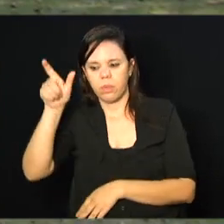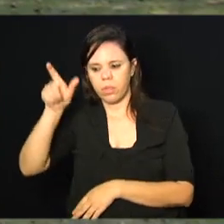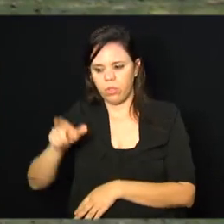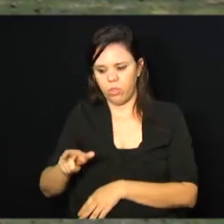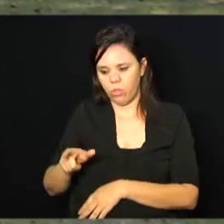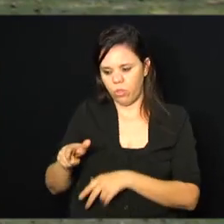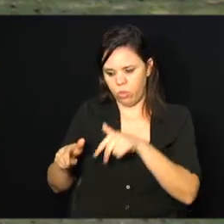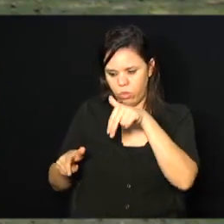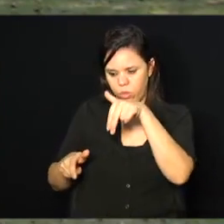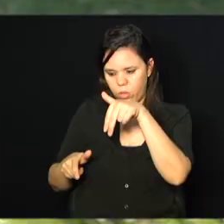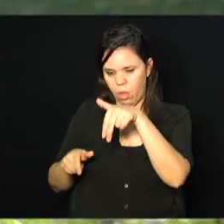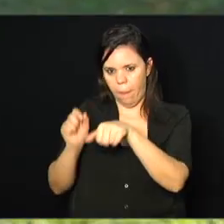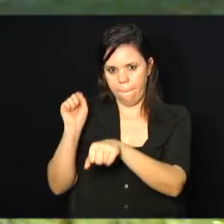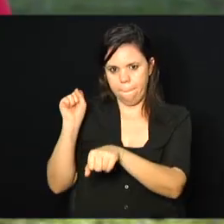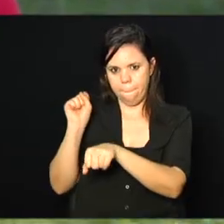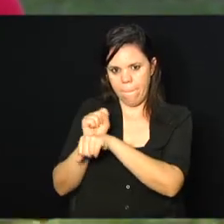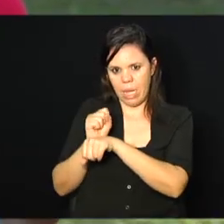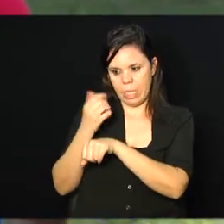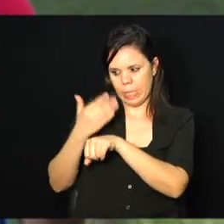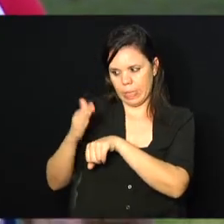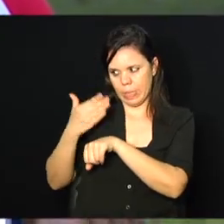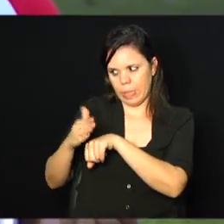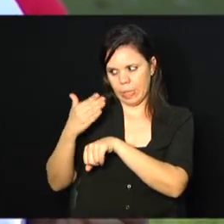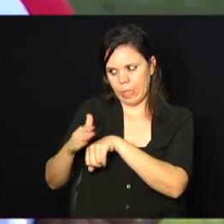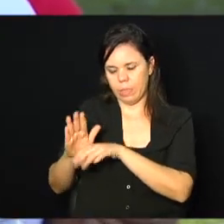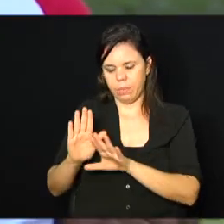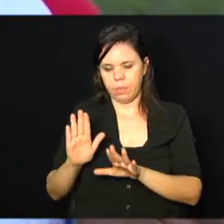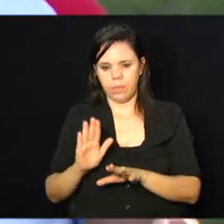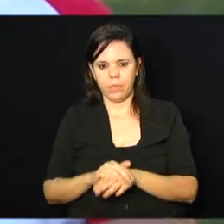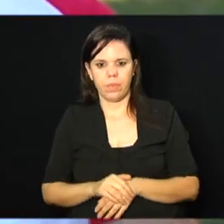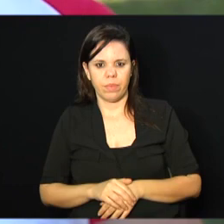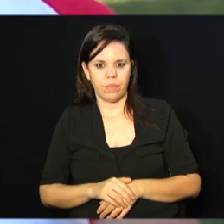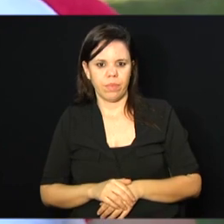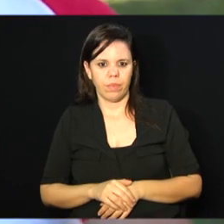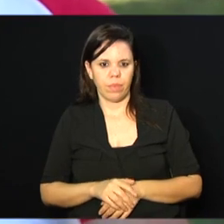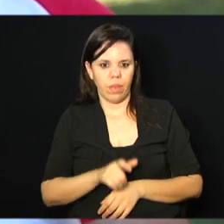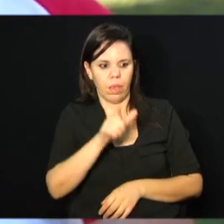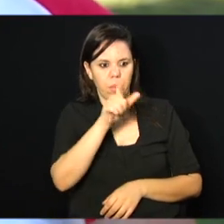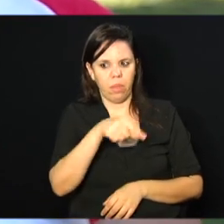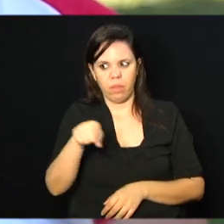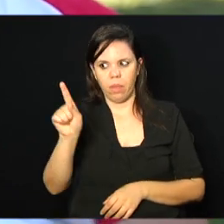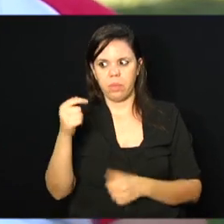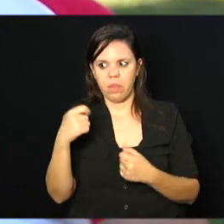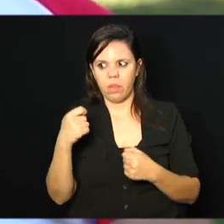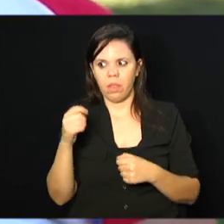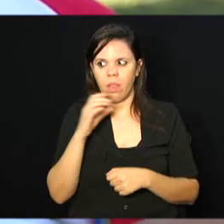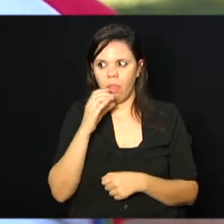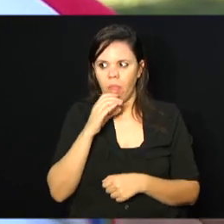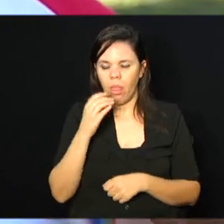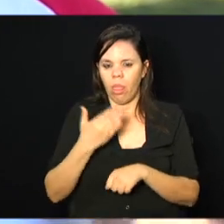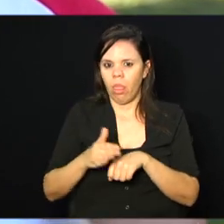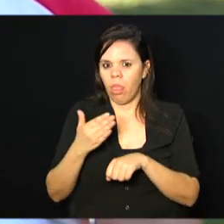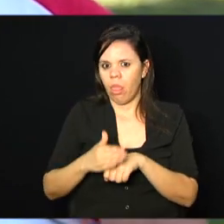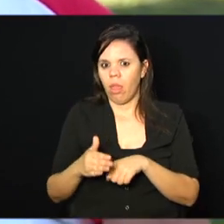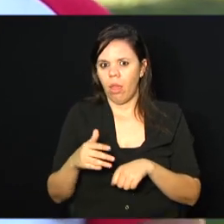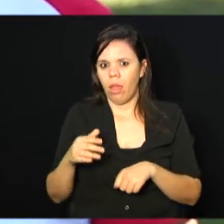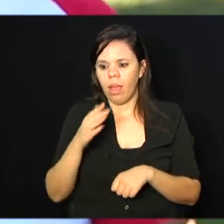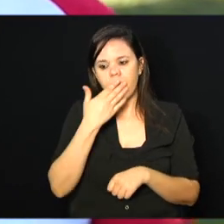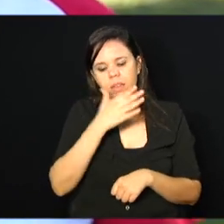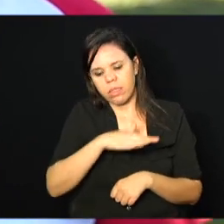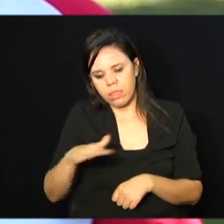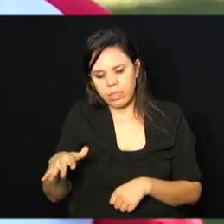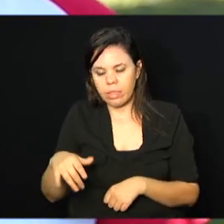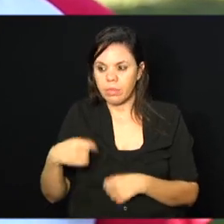momento que para de treinar. Então, isso força a pessoa a treinar, né? Ah, tenho que ir lá porque as crianças vão estar,